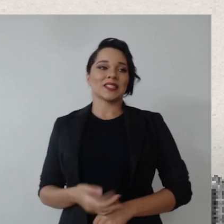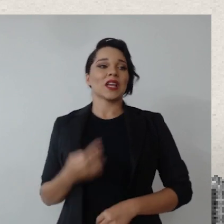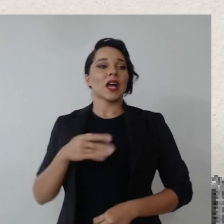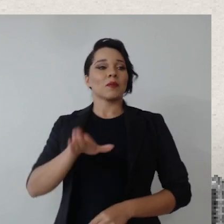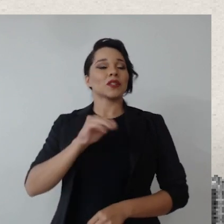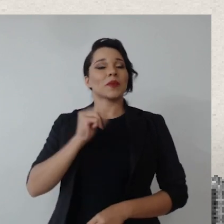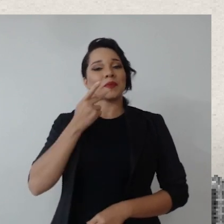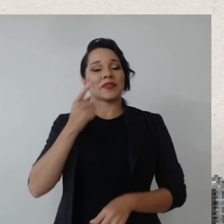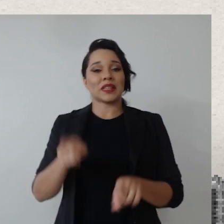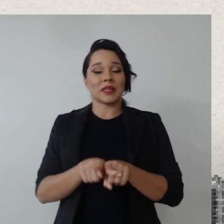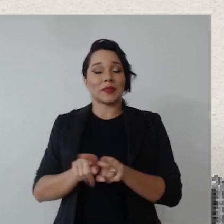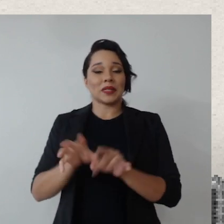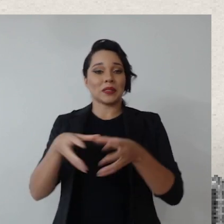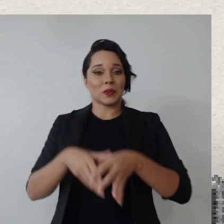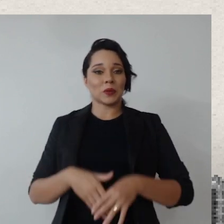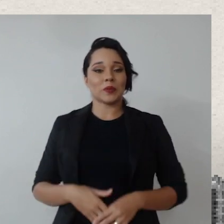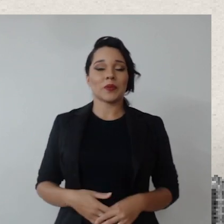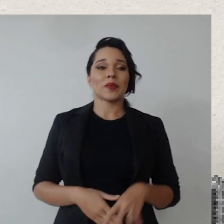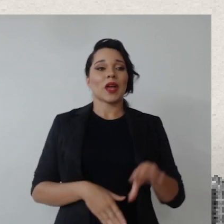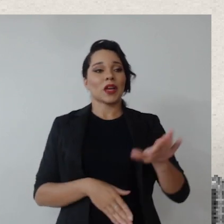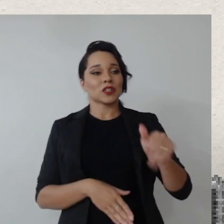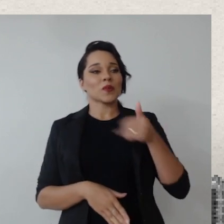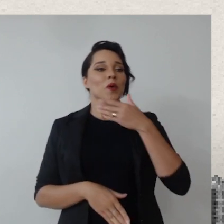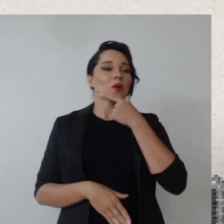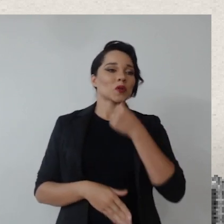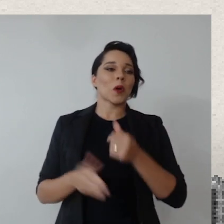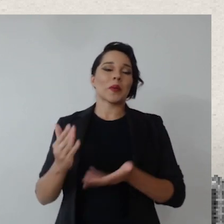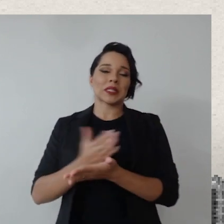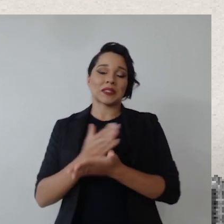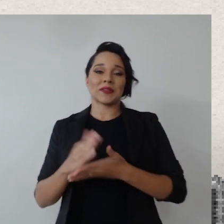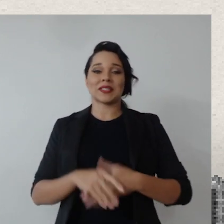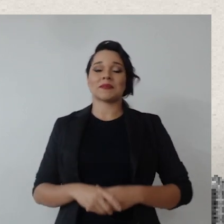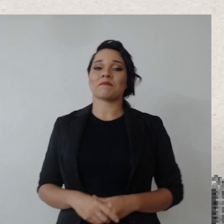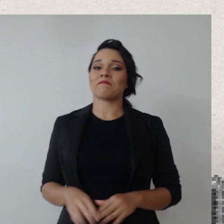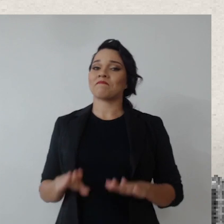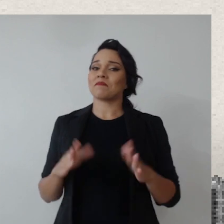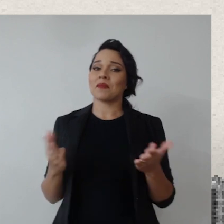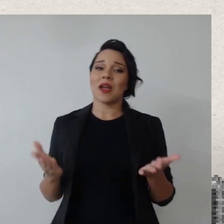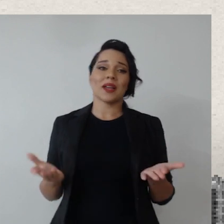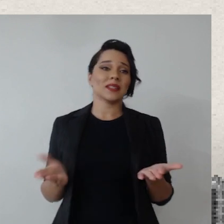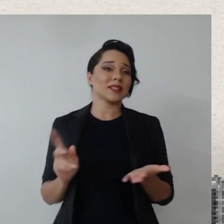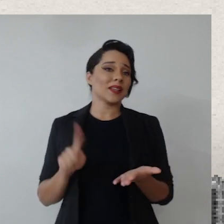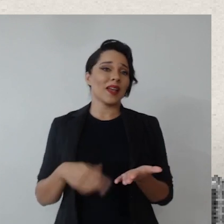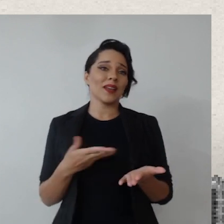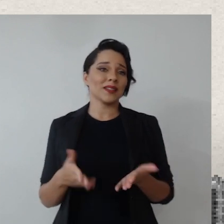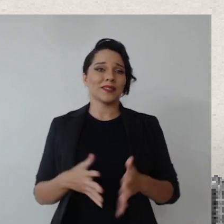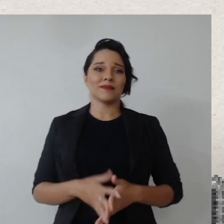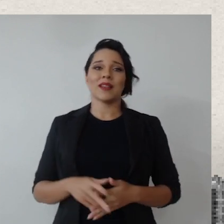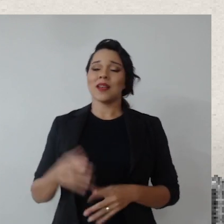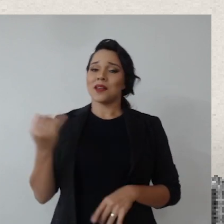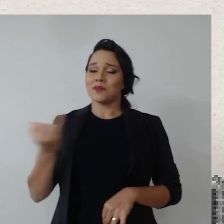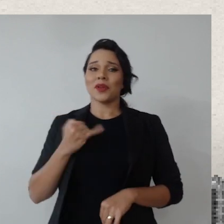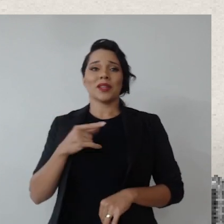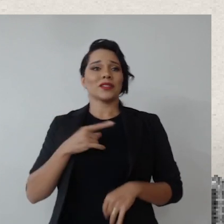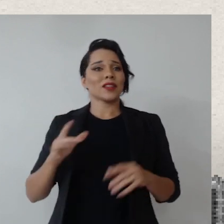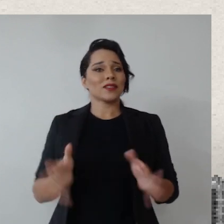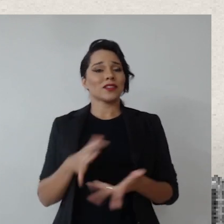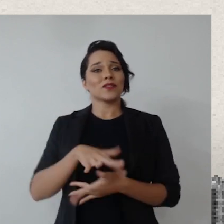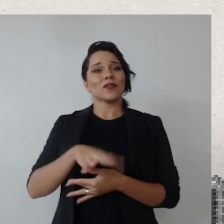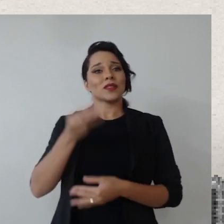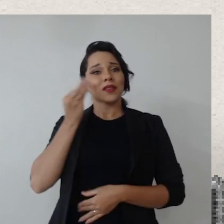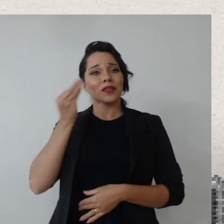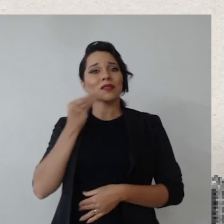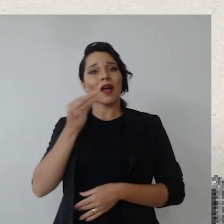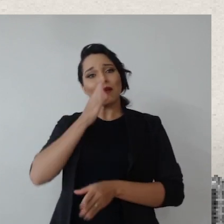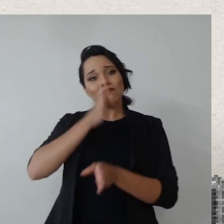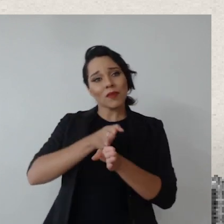assim, e aí me chamaram para falar também desse grupo, eles chamam os homens de vez em quando, mas assim, que seja, mas assim, é isso, o importante é ter iniciativas